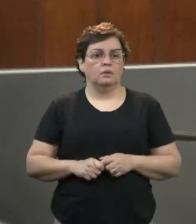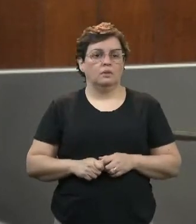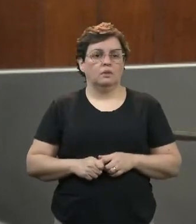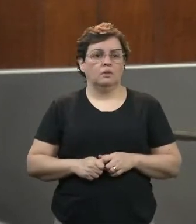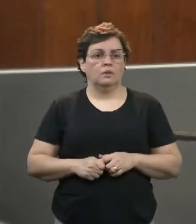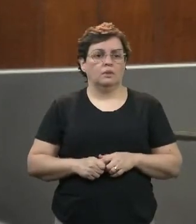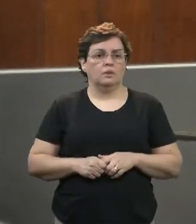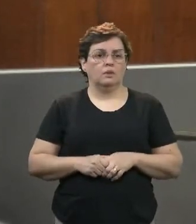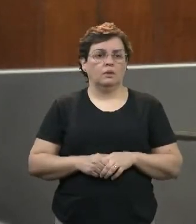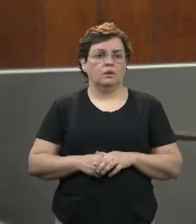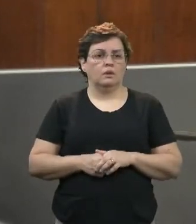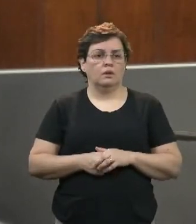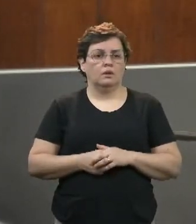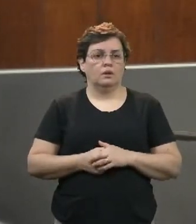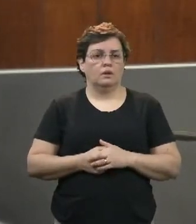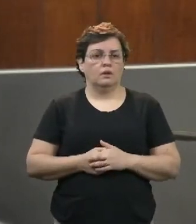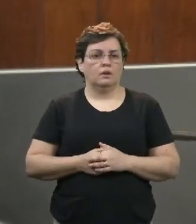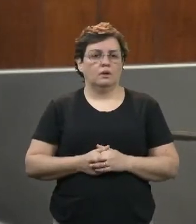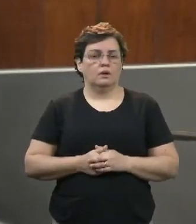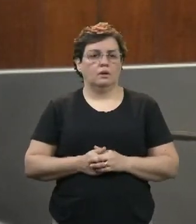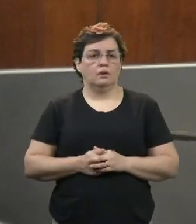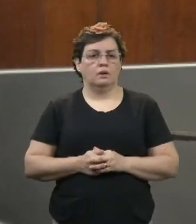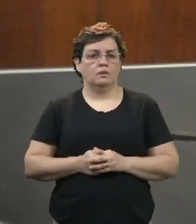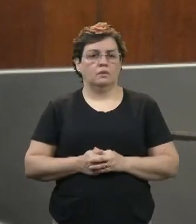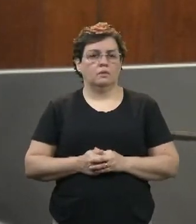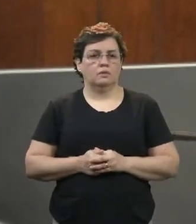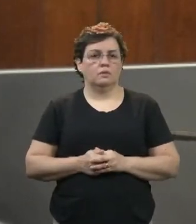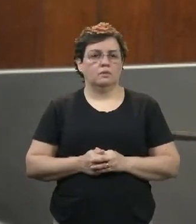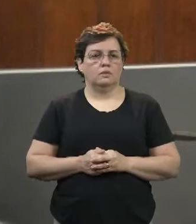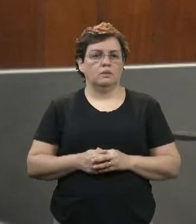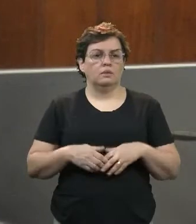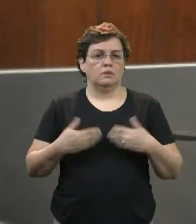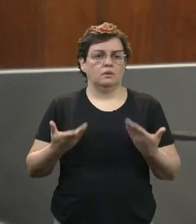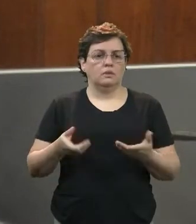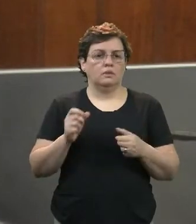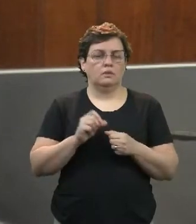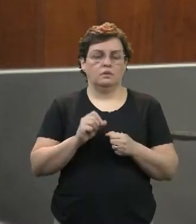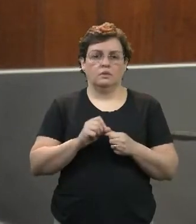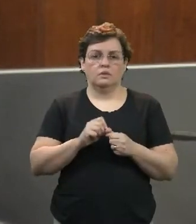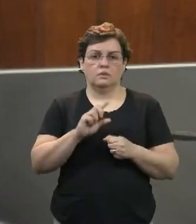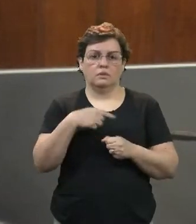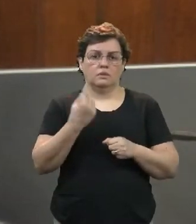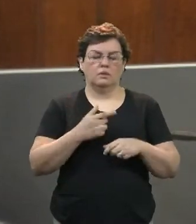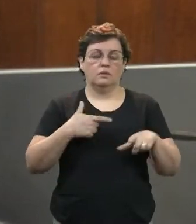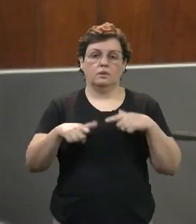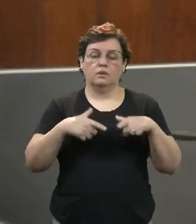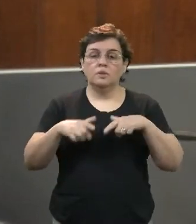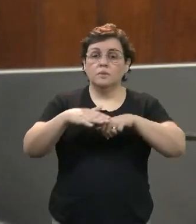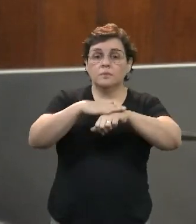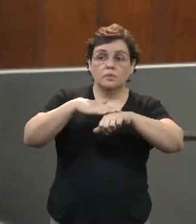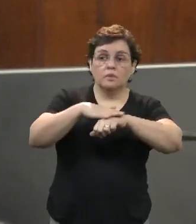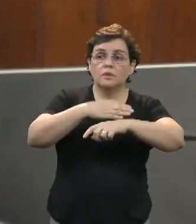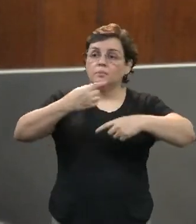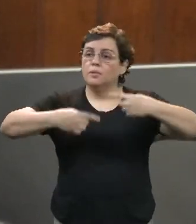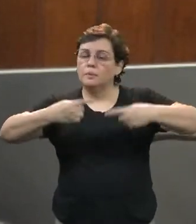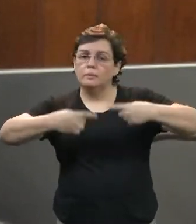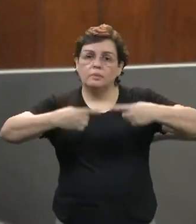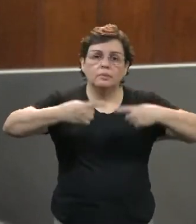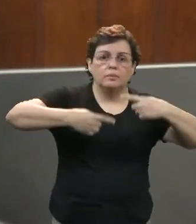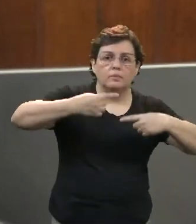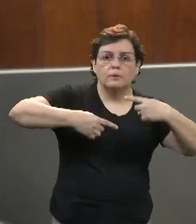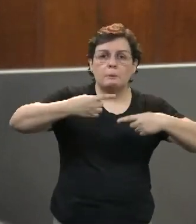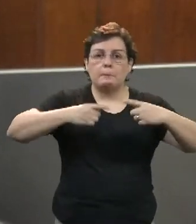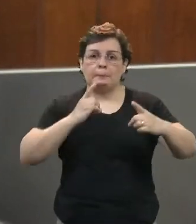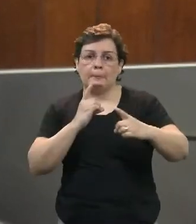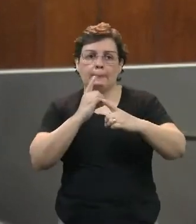Então, cumprimos aqui a função do parlamento, que é conversarmos, que é dialogarmos, que é